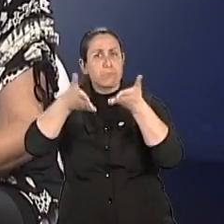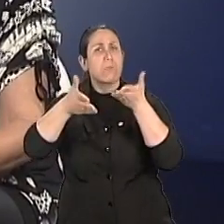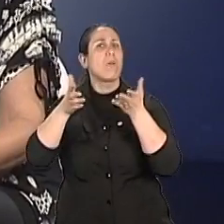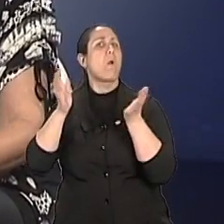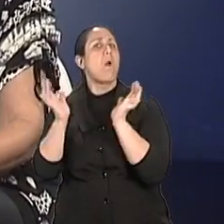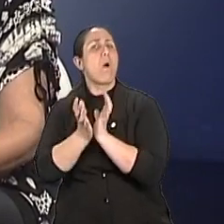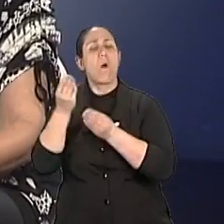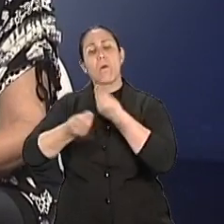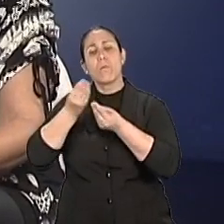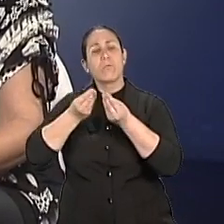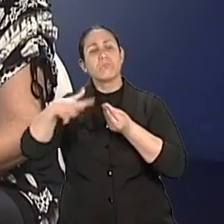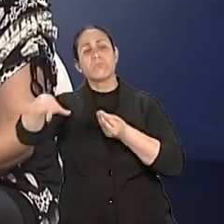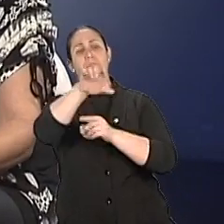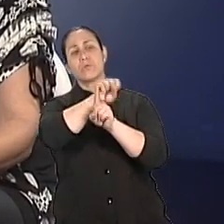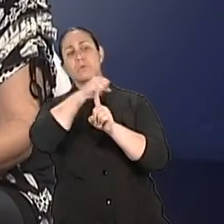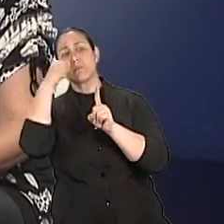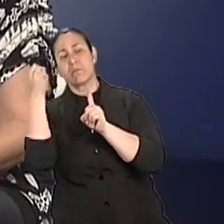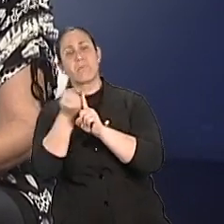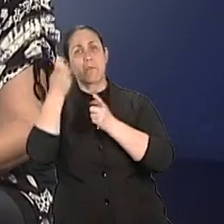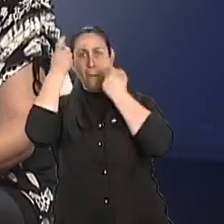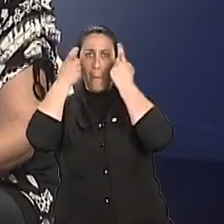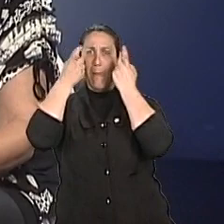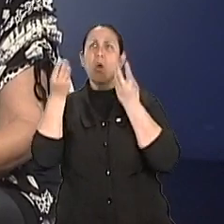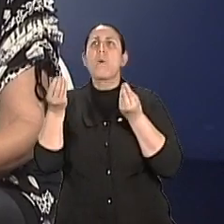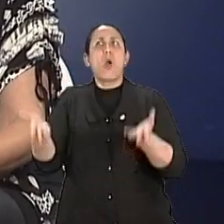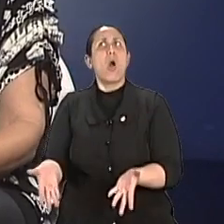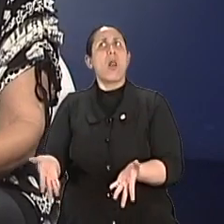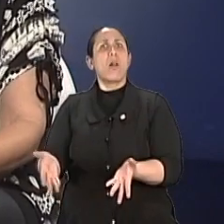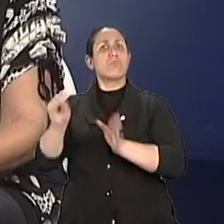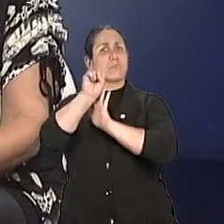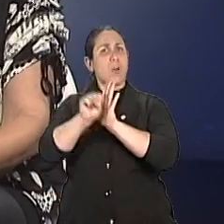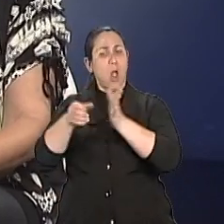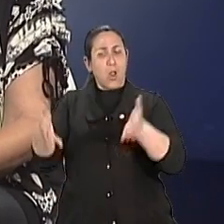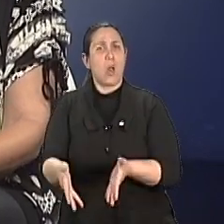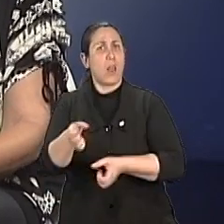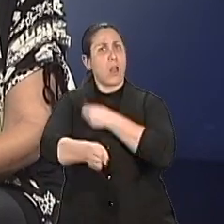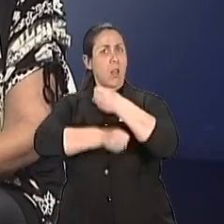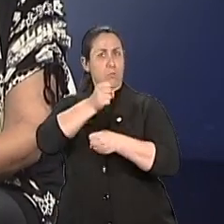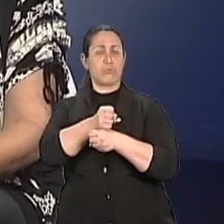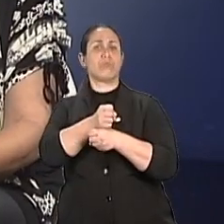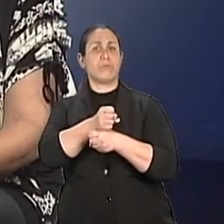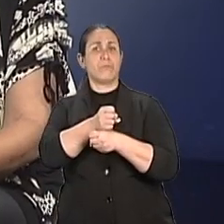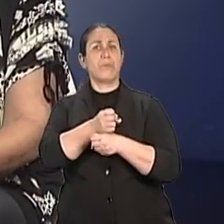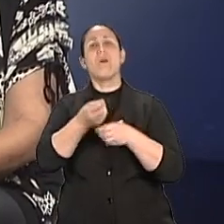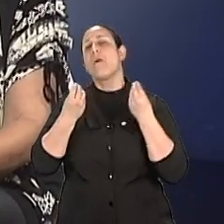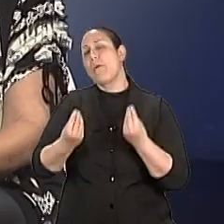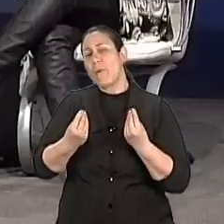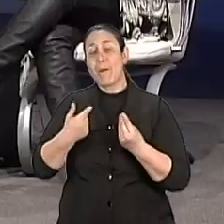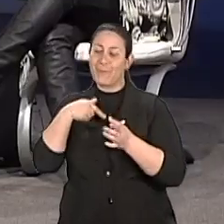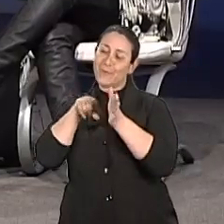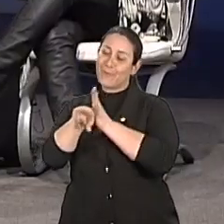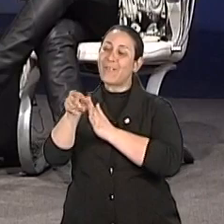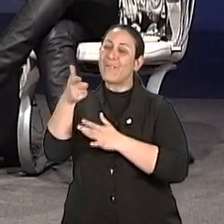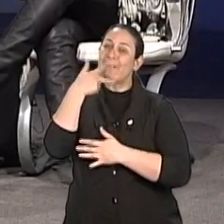atingindo uma sociedade no início de terceiro milênio. Por que será que isso acontece? O que será, Cate, em primeiro lugar, o